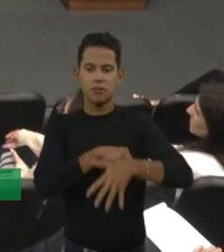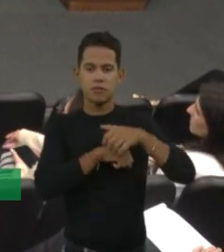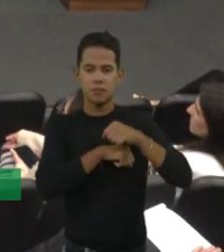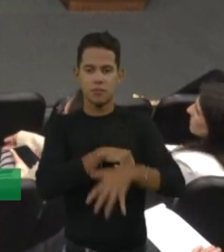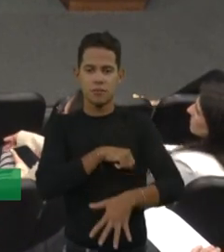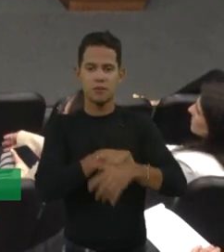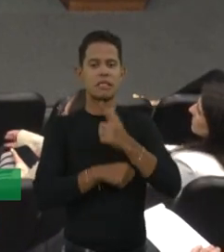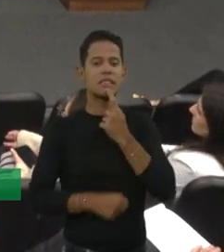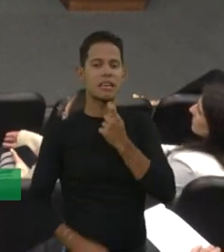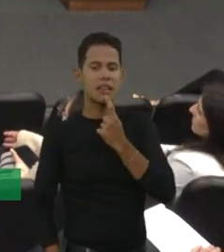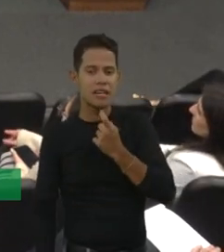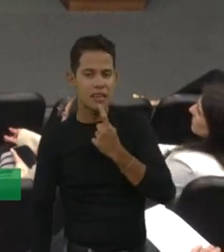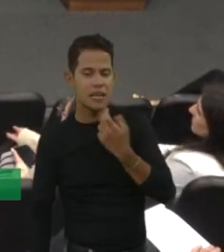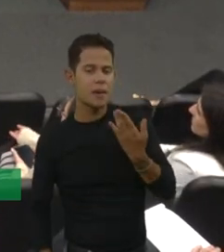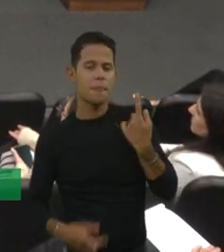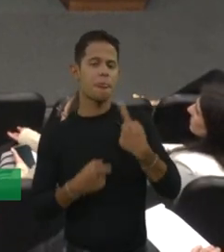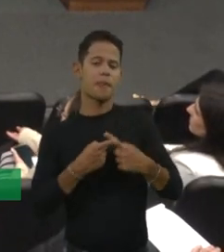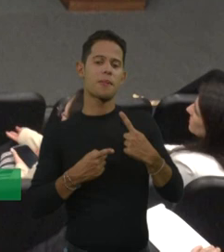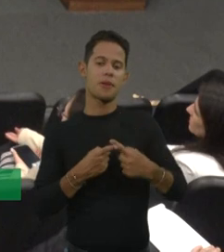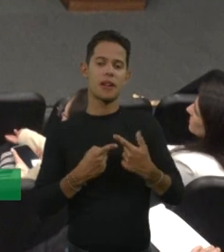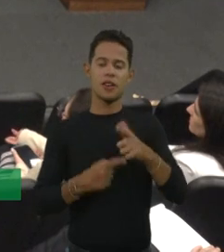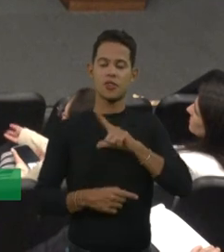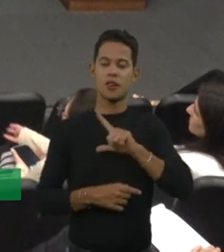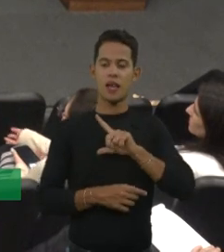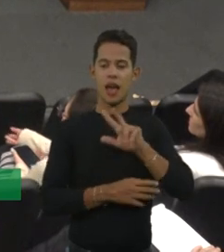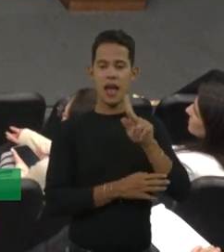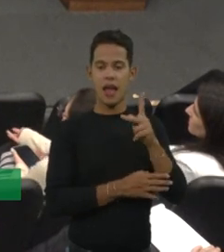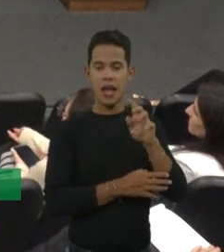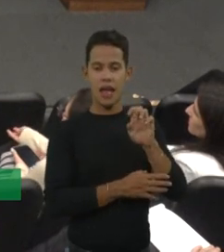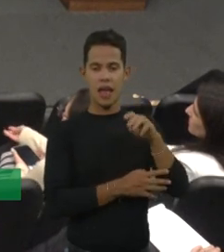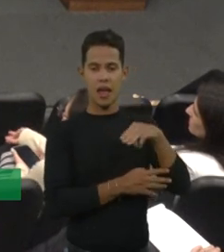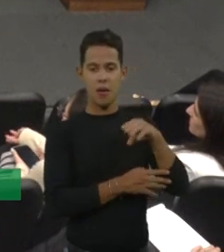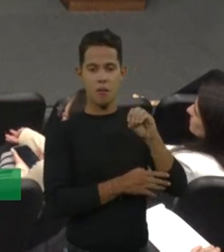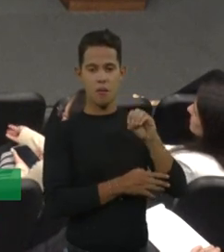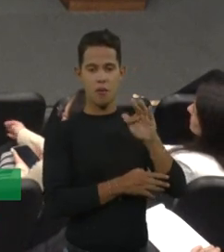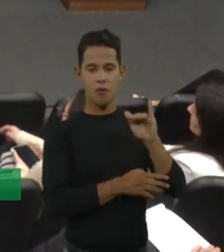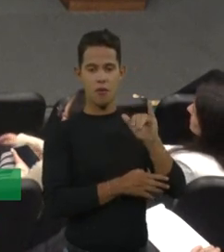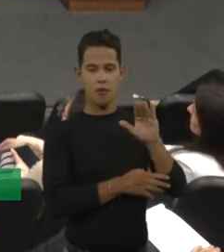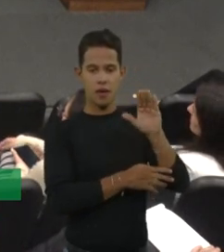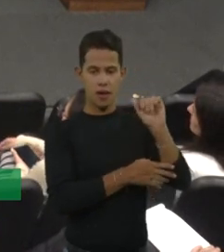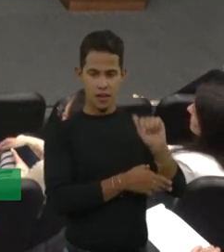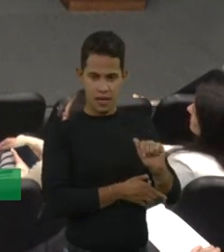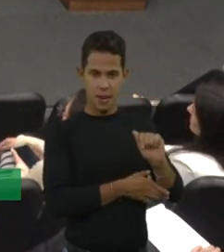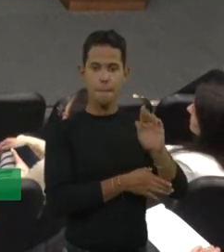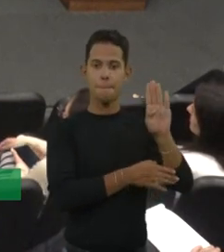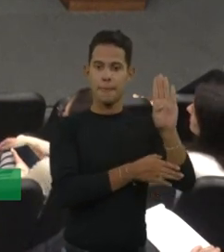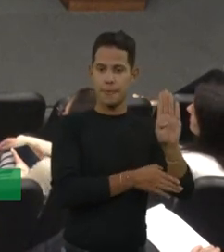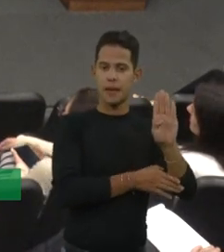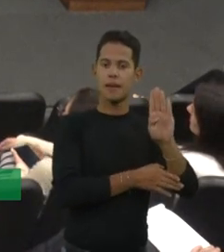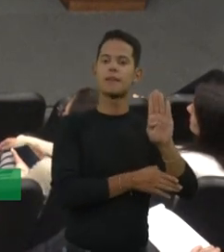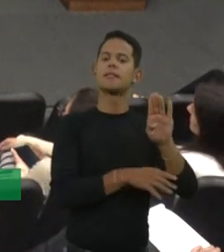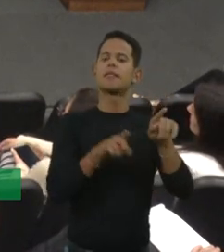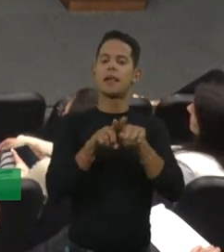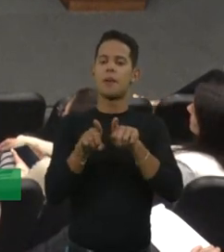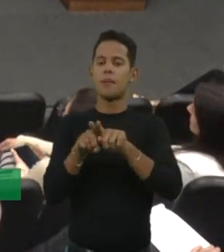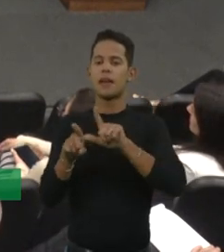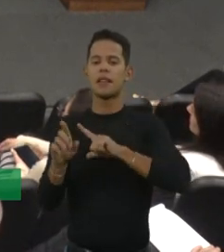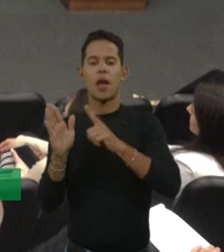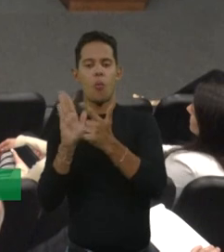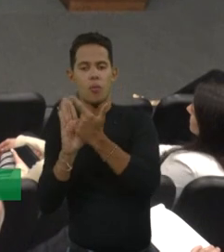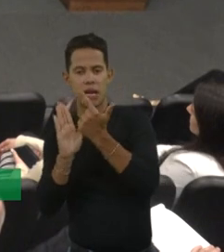portadora de hemofilia B moderada. Inclusive, tem um livro que fala muito... Nicolau e Alexandre,